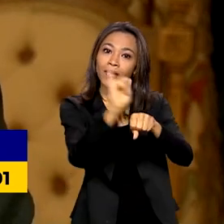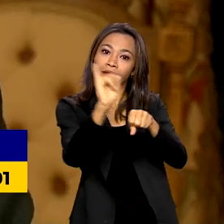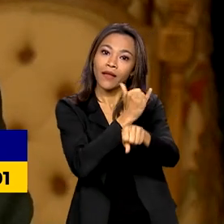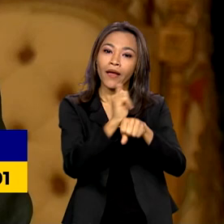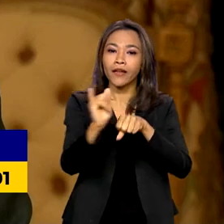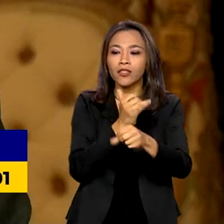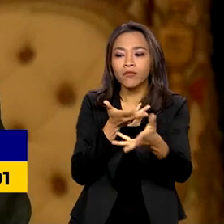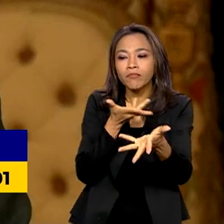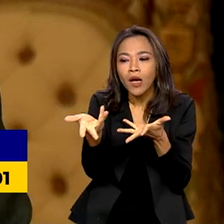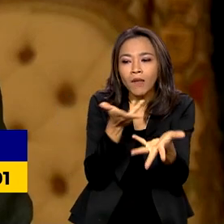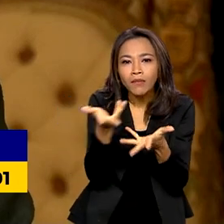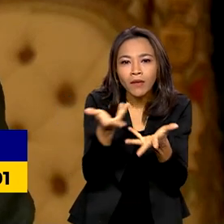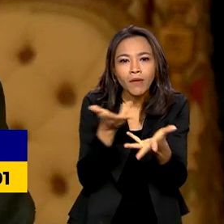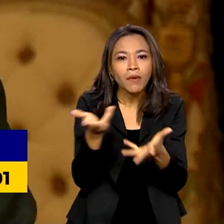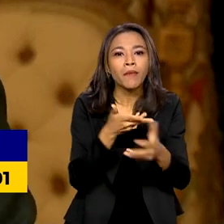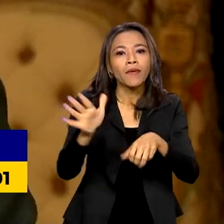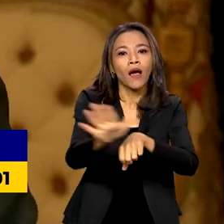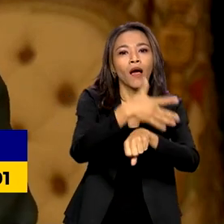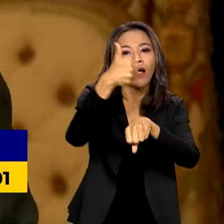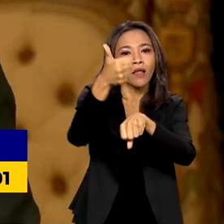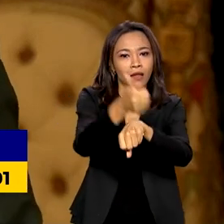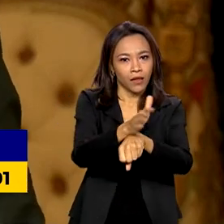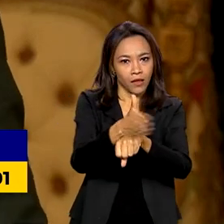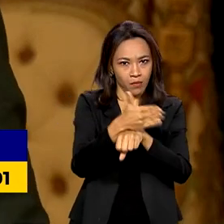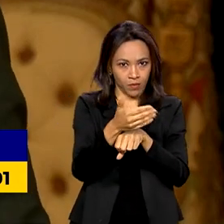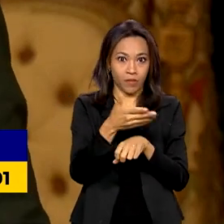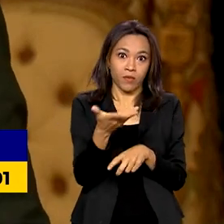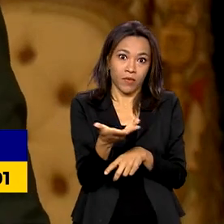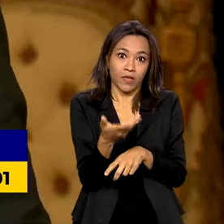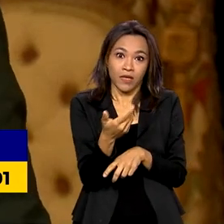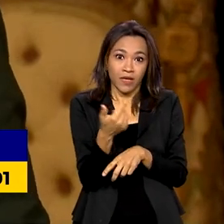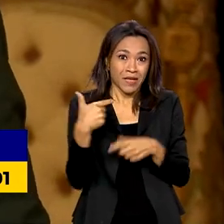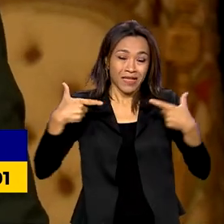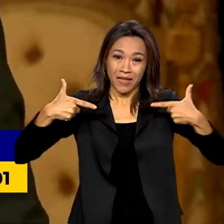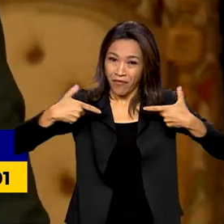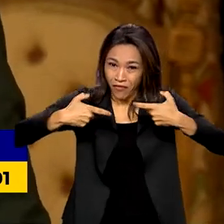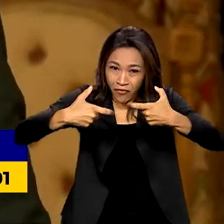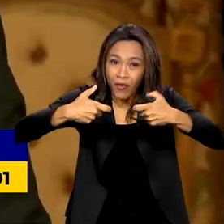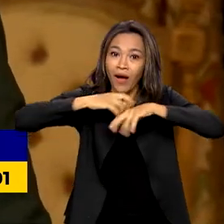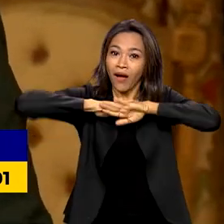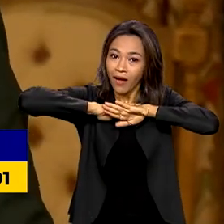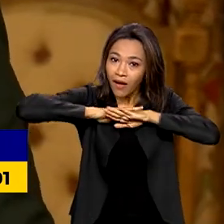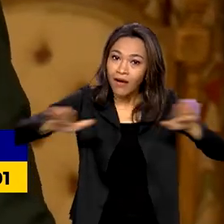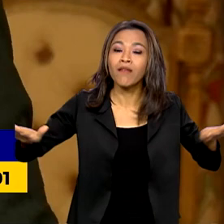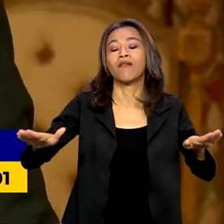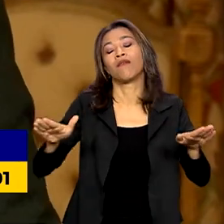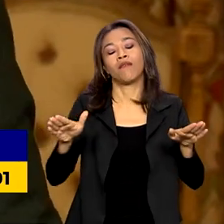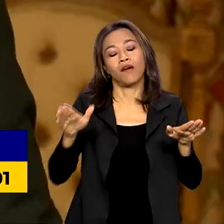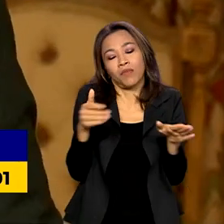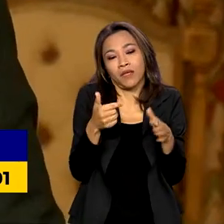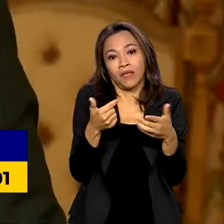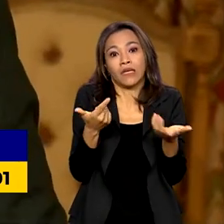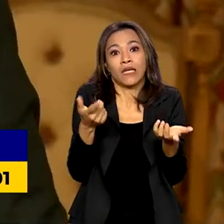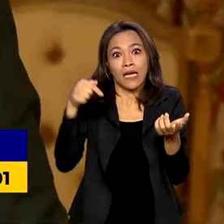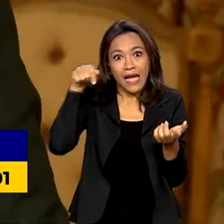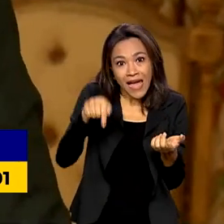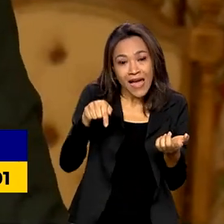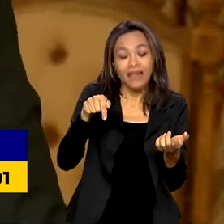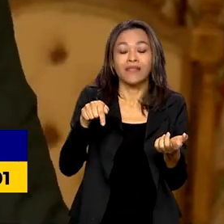Sem o cessar-fogo, não é possível avançar. Essa guerra no coração da Europa